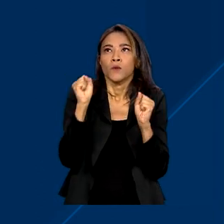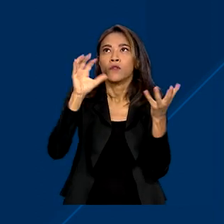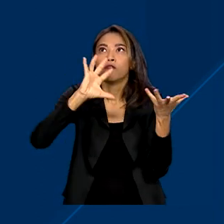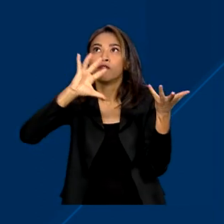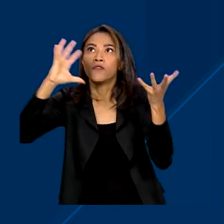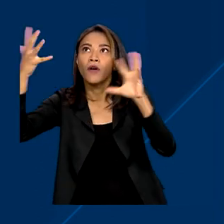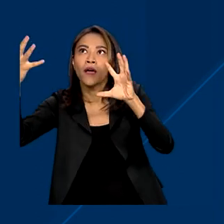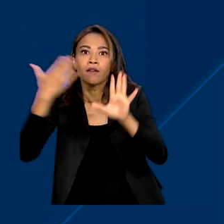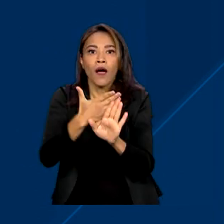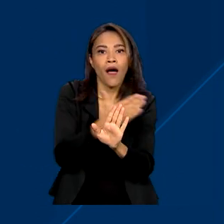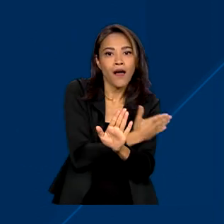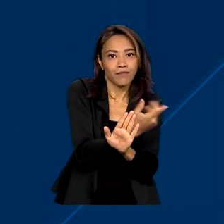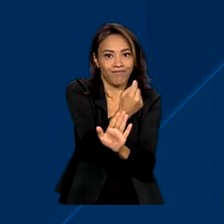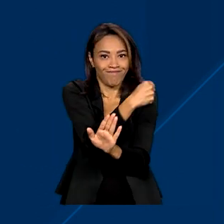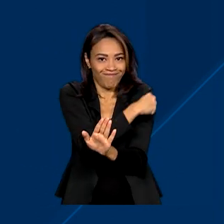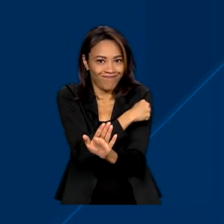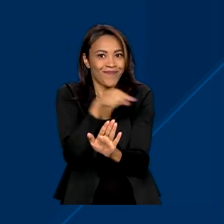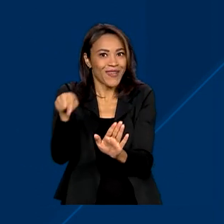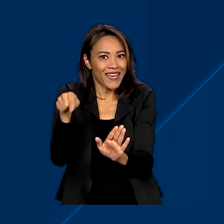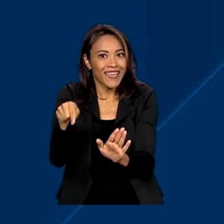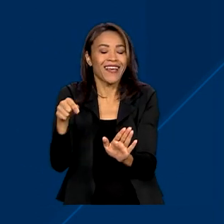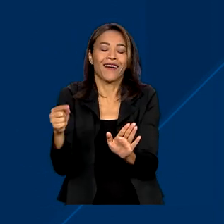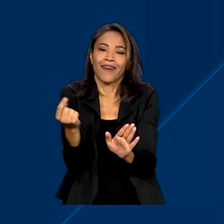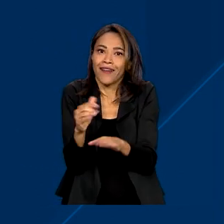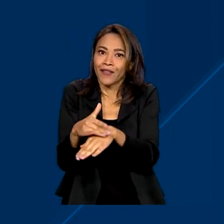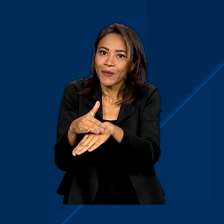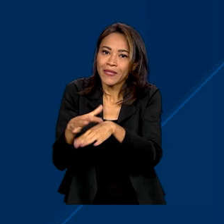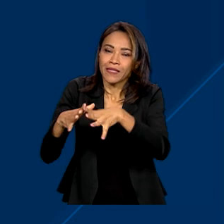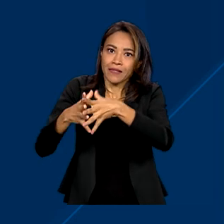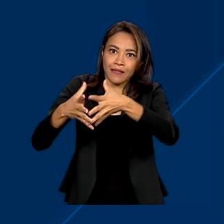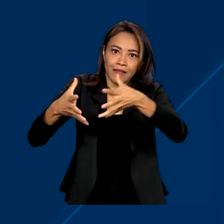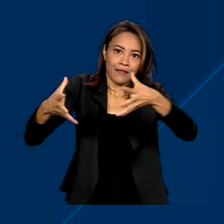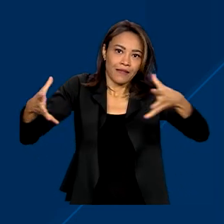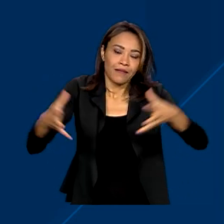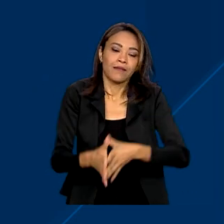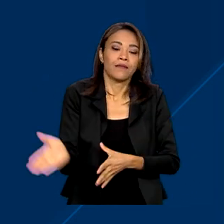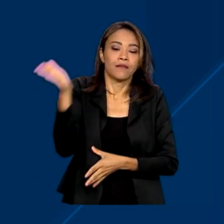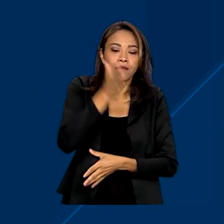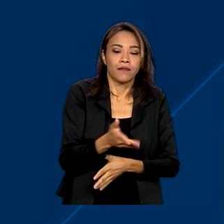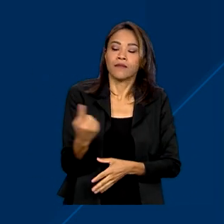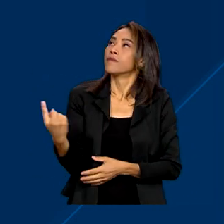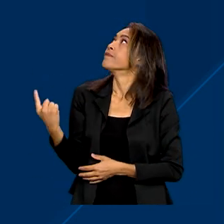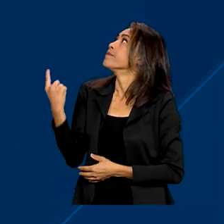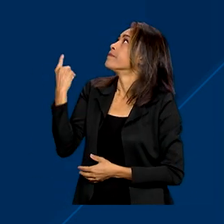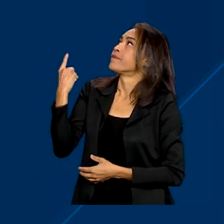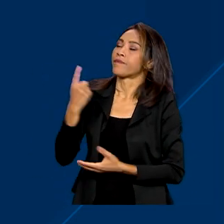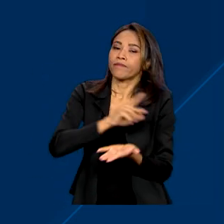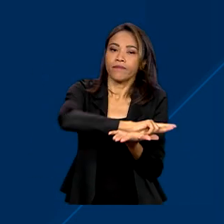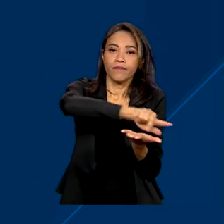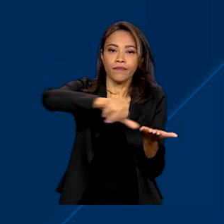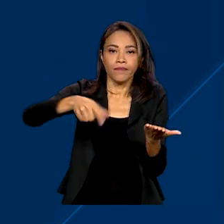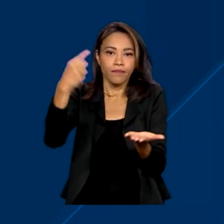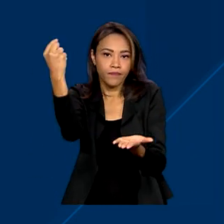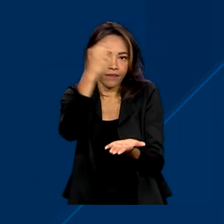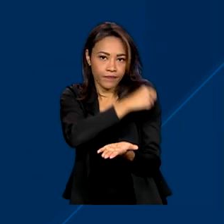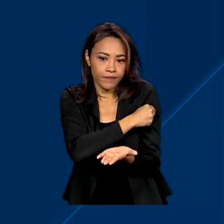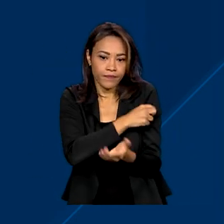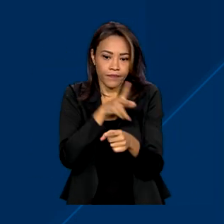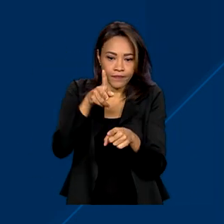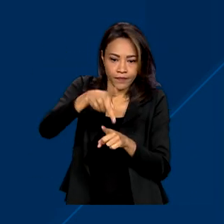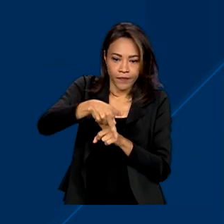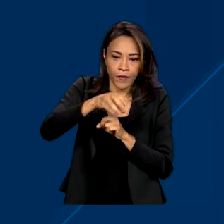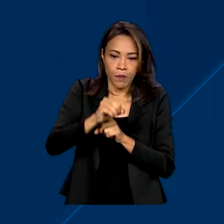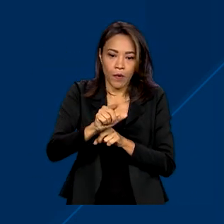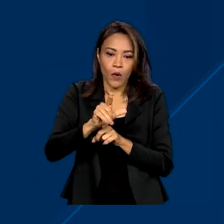aumentam os casos de doenças respiratórias. Nessa etapa, também vai ocorrer a multivacinação de poliomielite